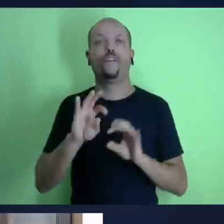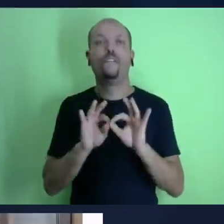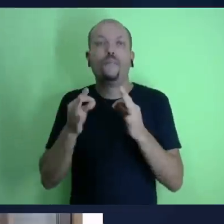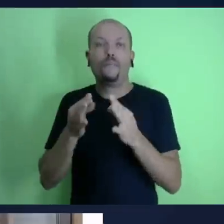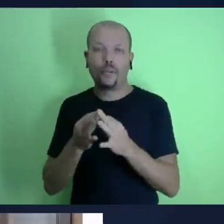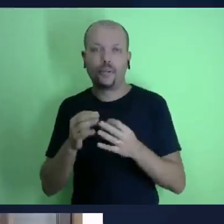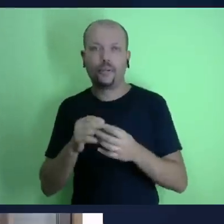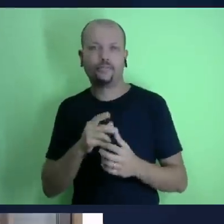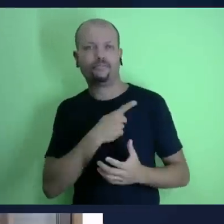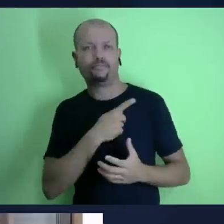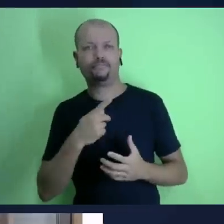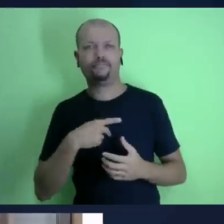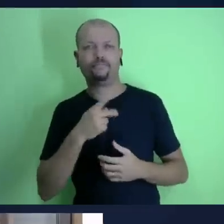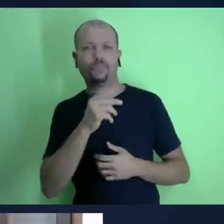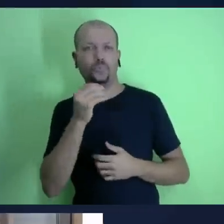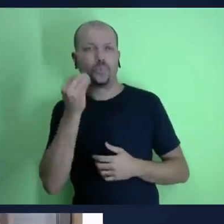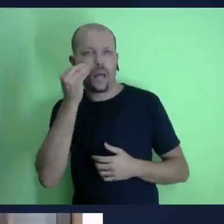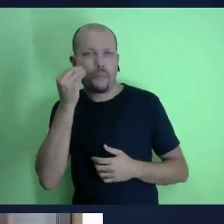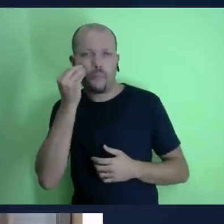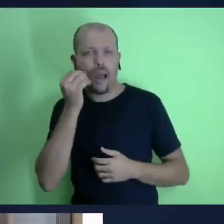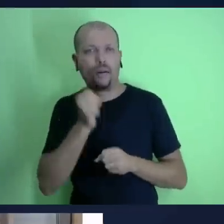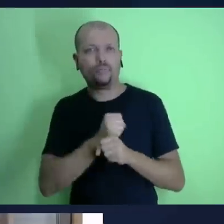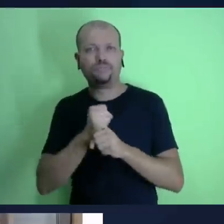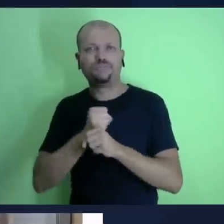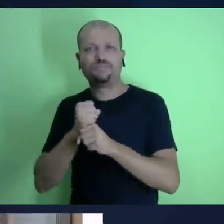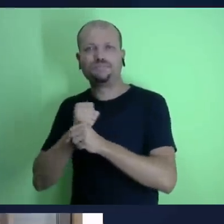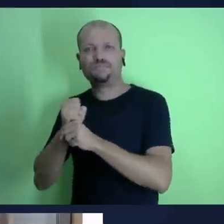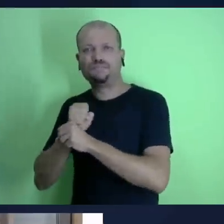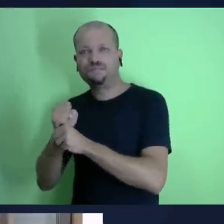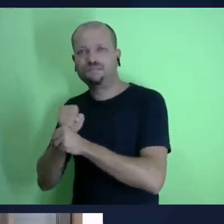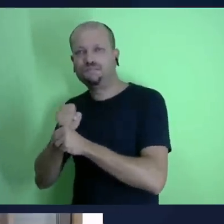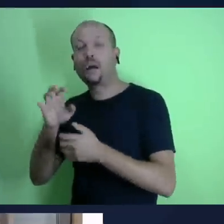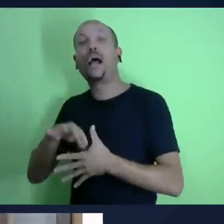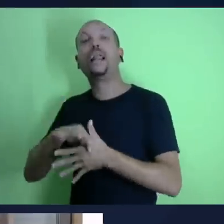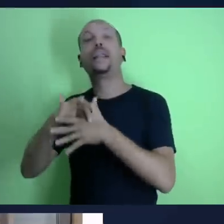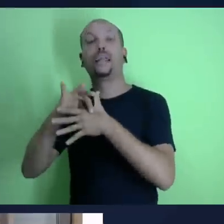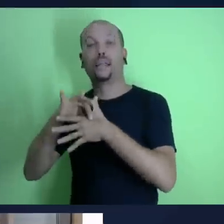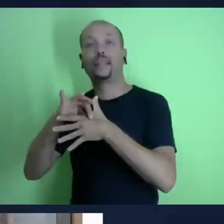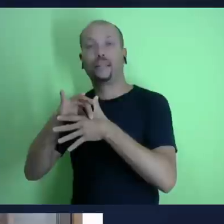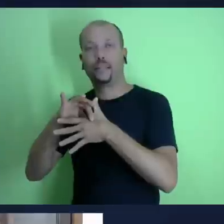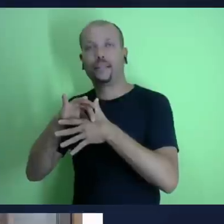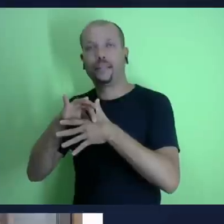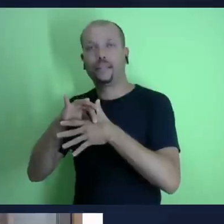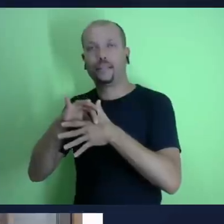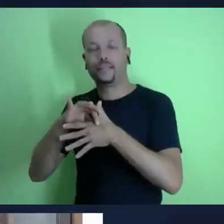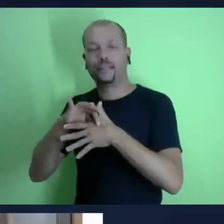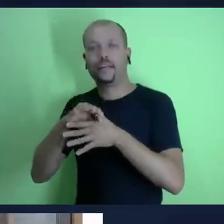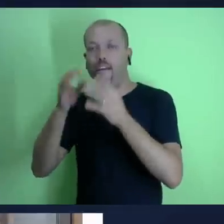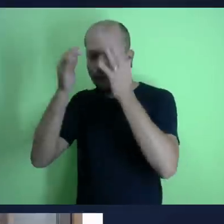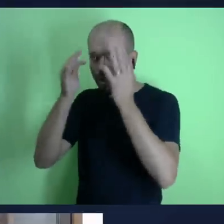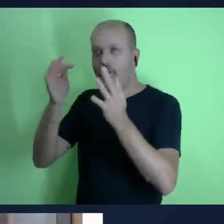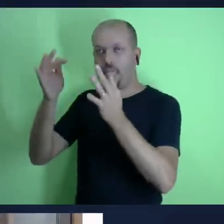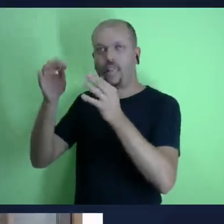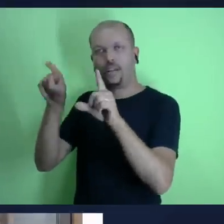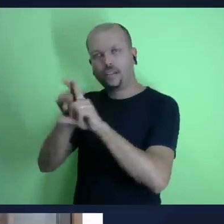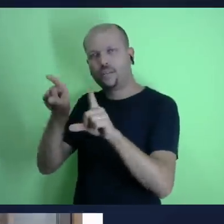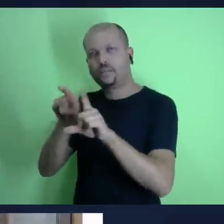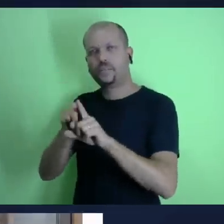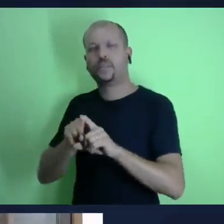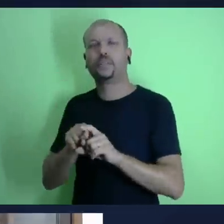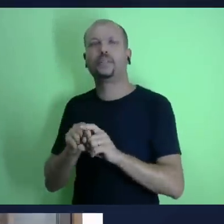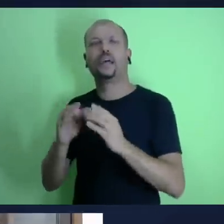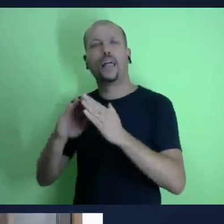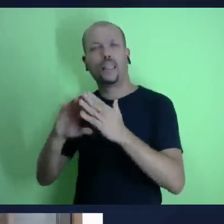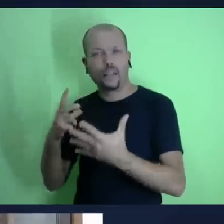Associação Paulista Leste Associação Paulista Central e agora aqui na Igreja do Naspe qual é o sentimento